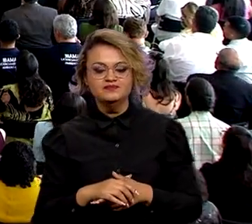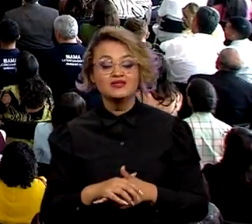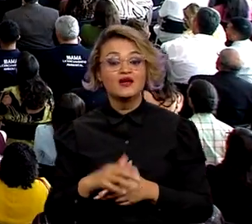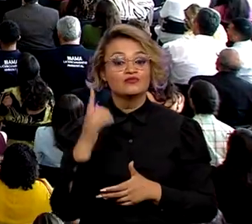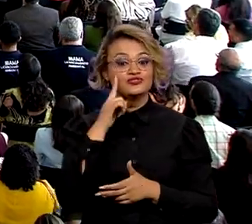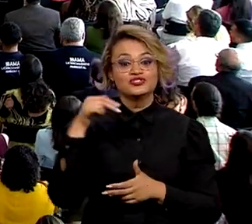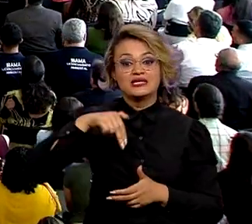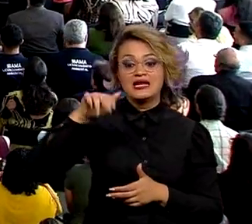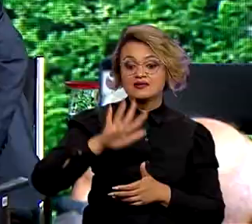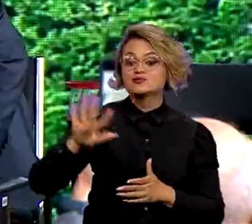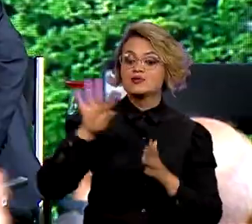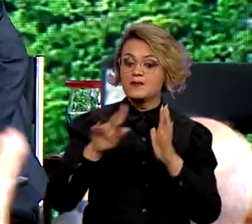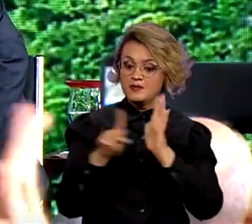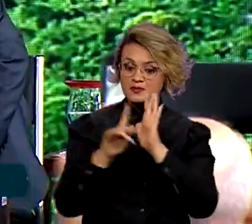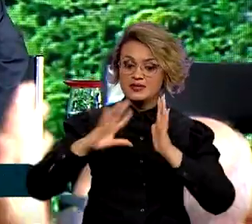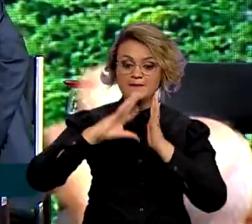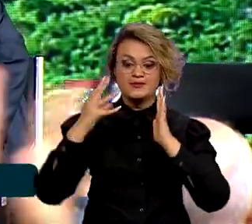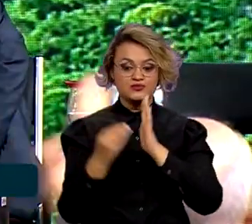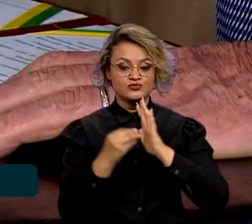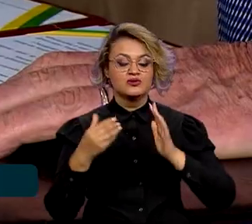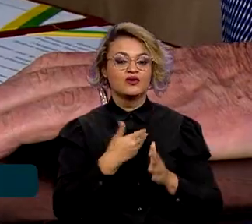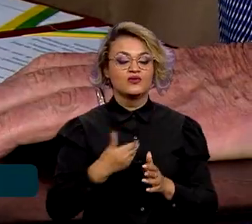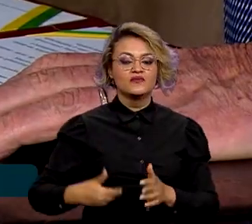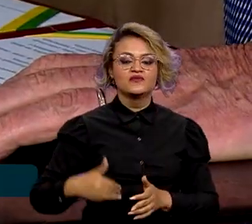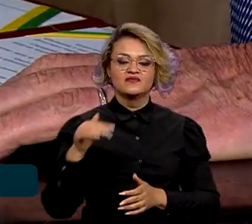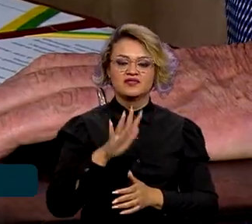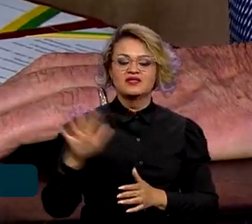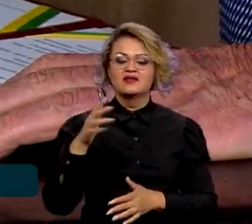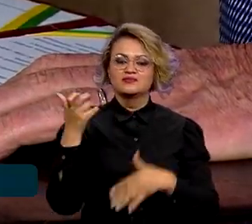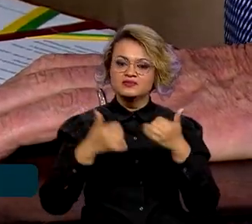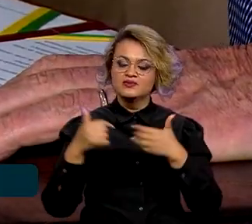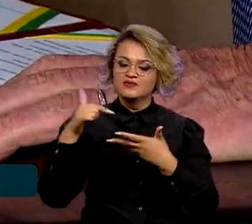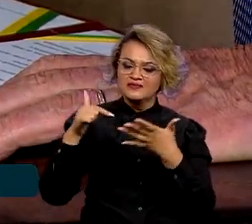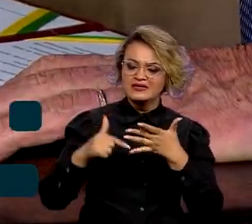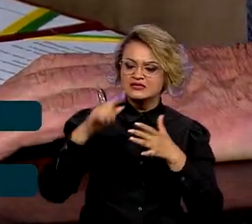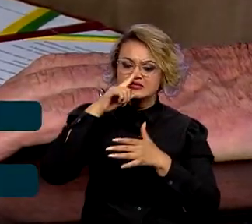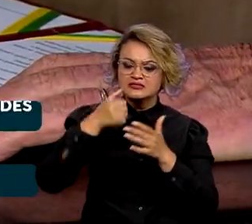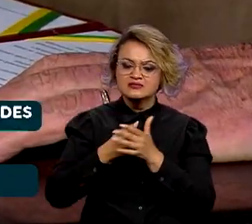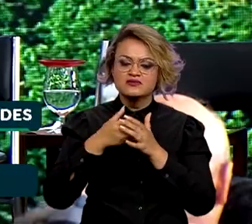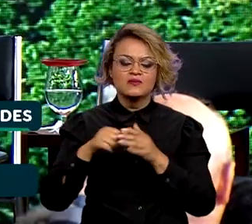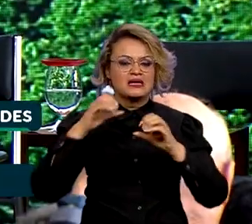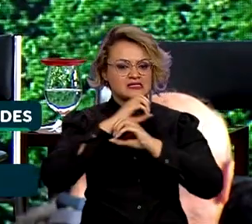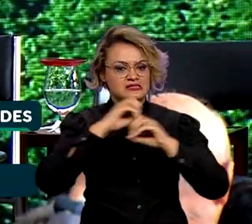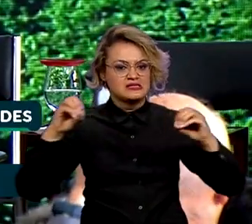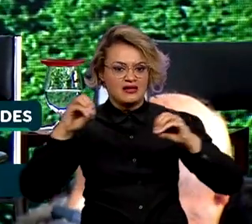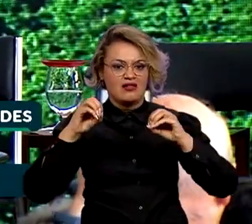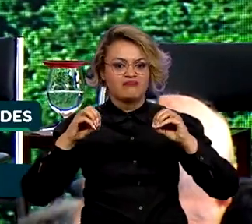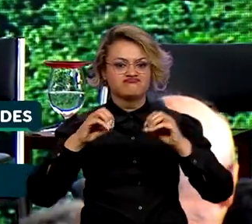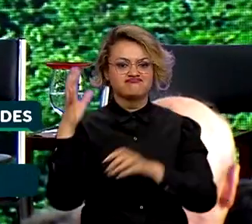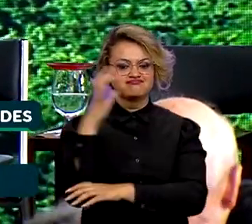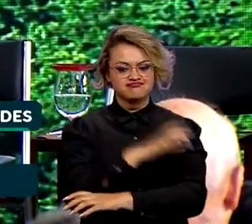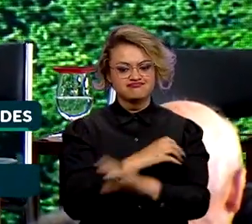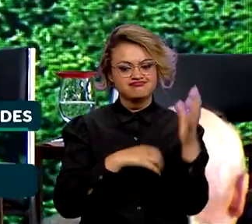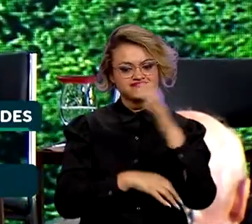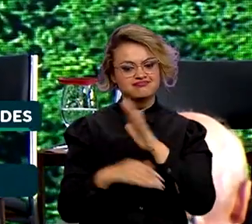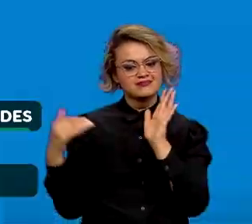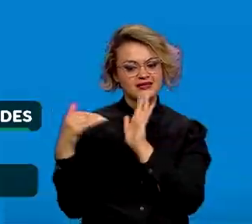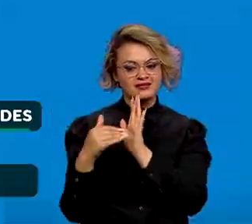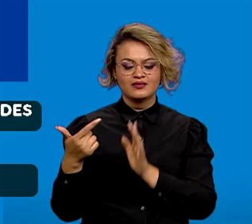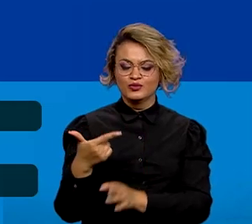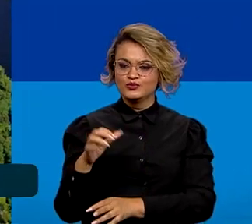Dia Nacional da Amazônia, o governo federal lançou medidas de preservação e ações para zerar o desmatamento até 2030.